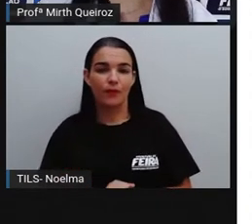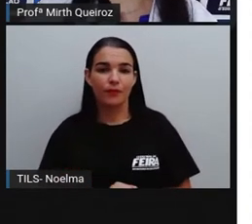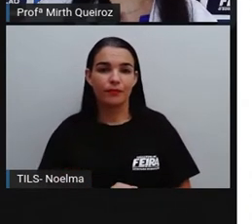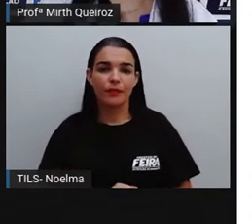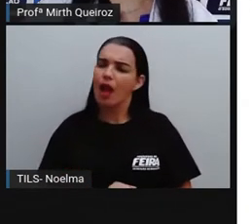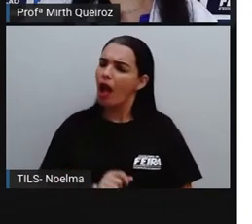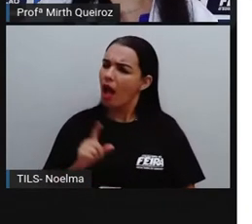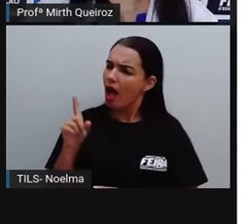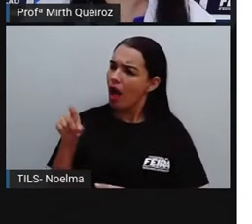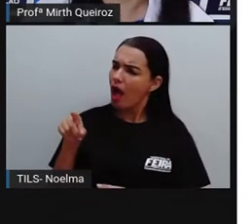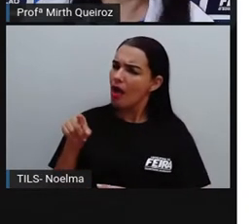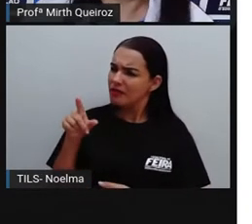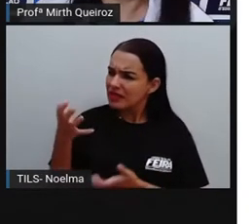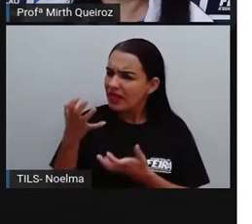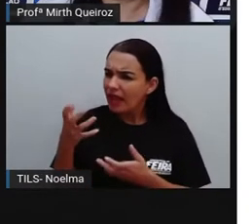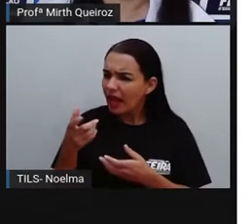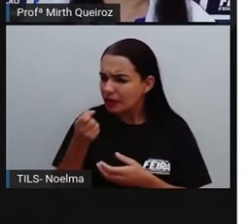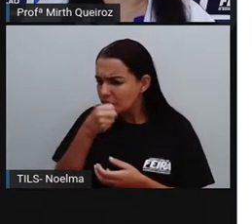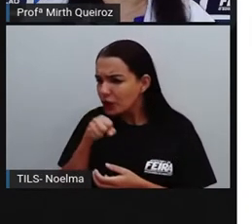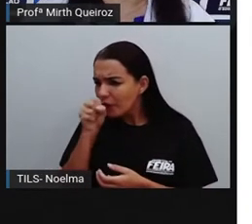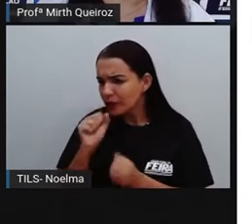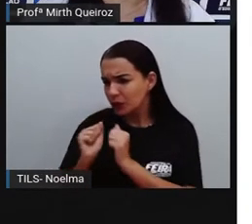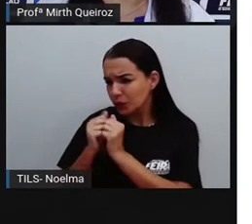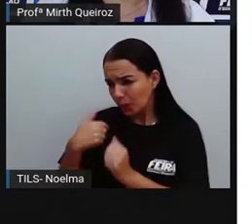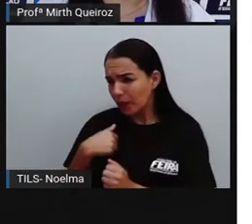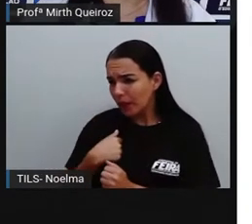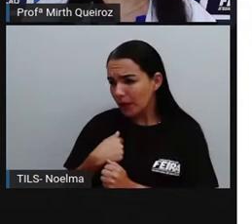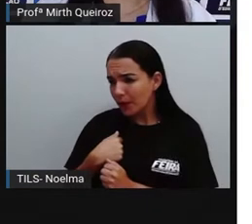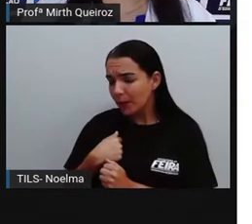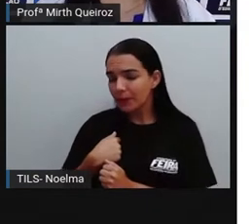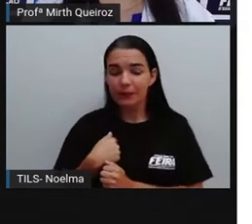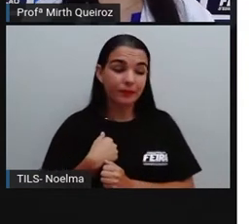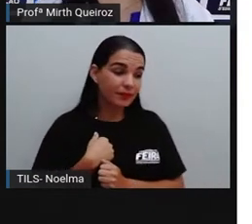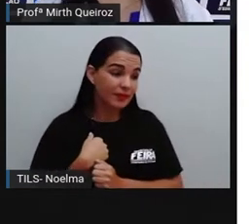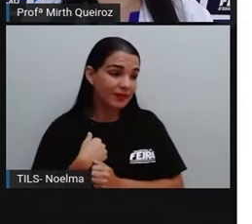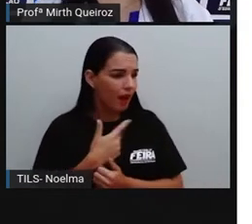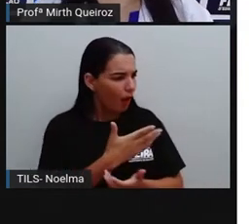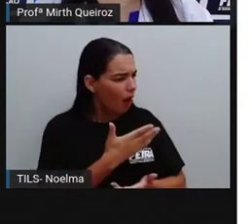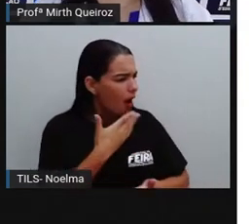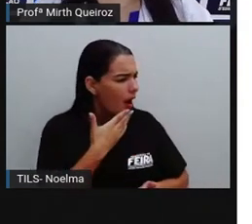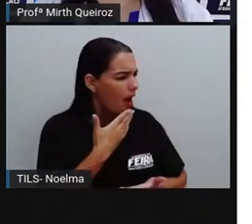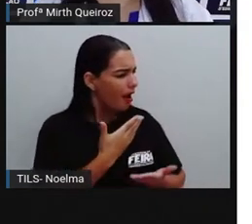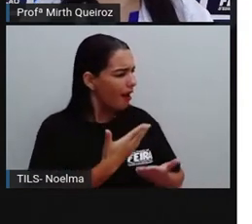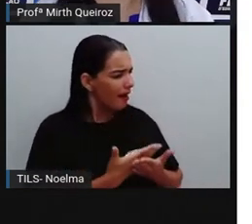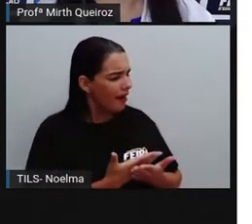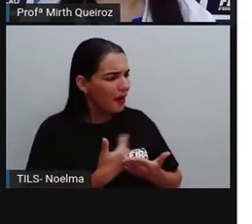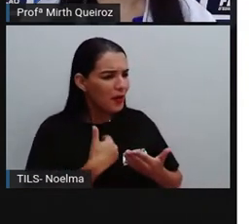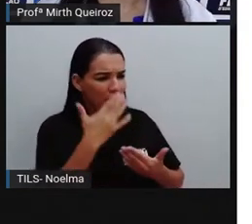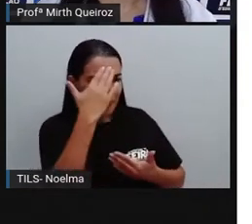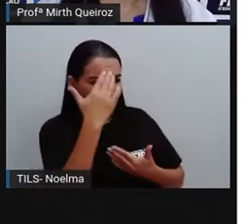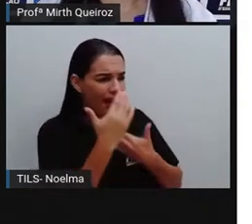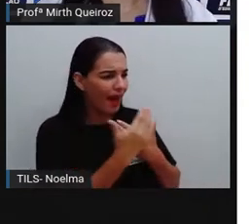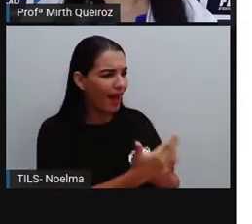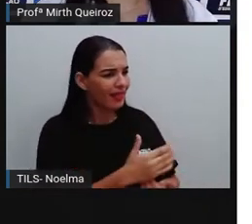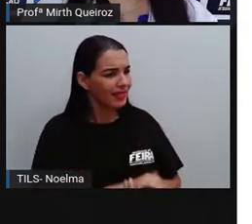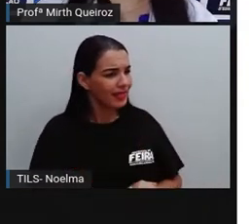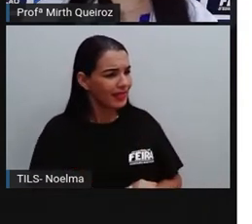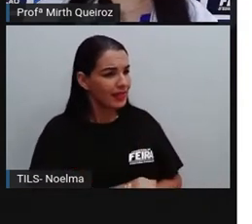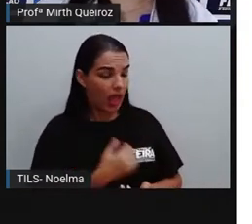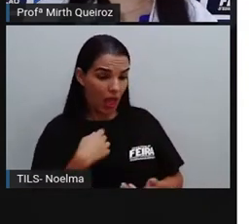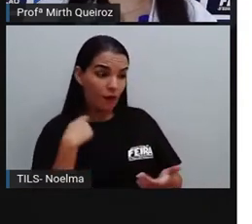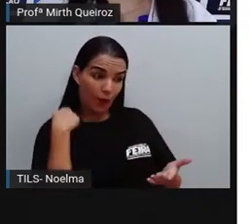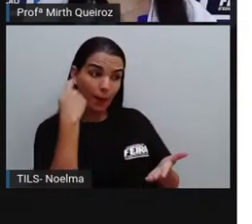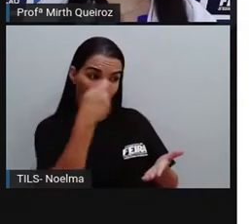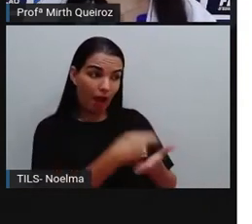É... Quer tomar um sorvete comigo? Ai, que gentil! Eu é que vou